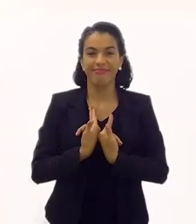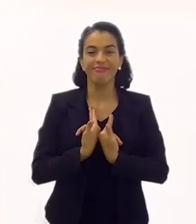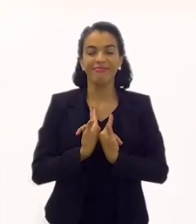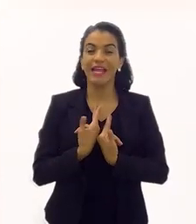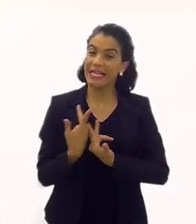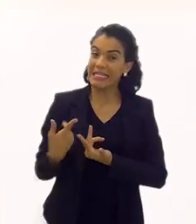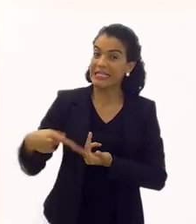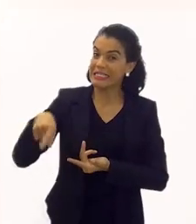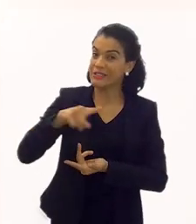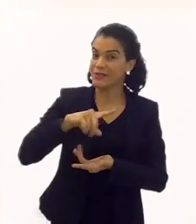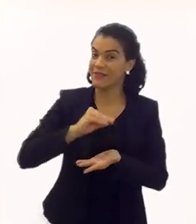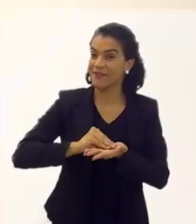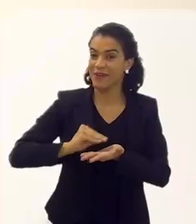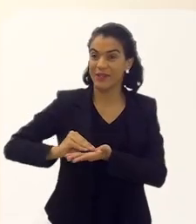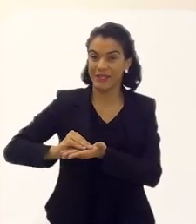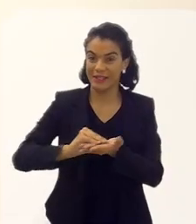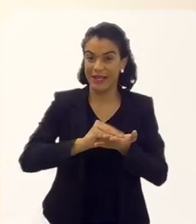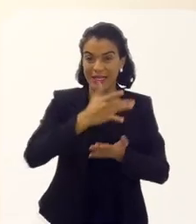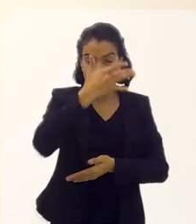faltando.